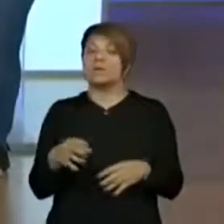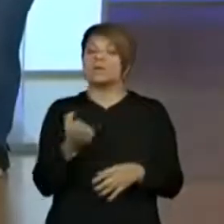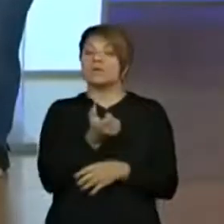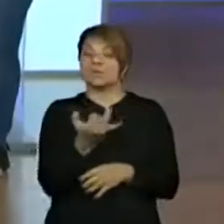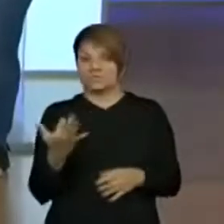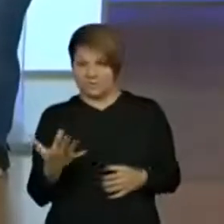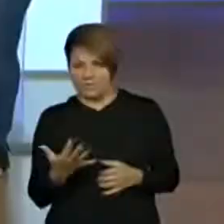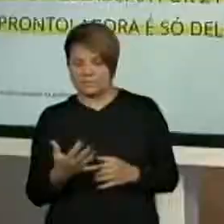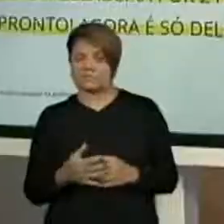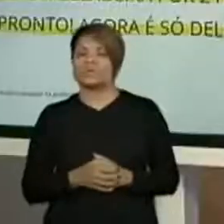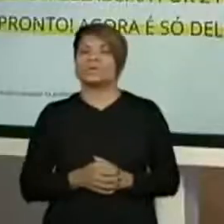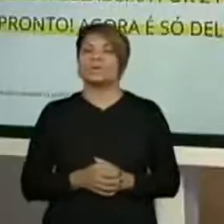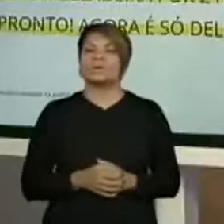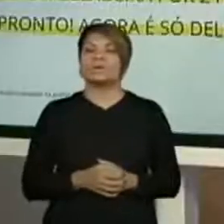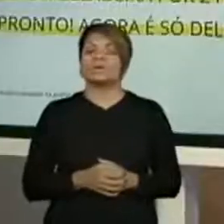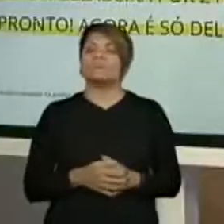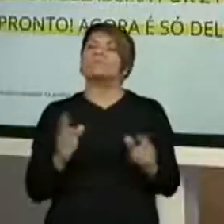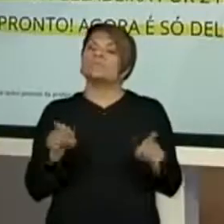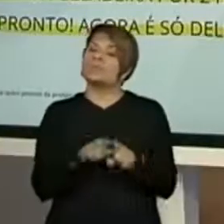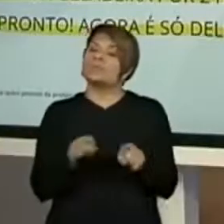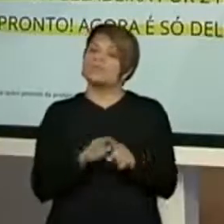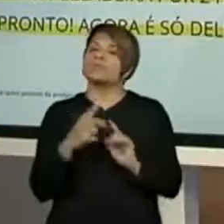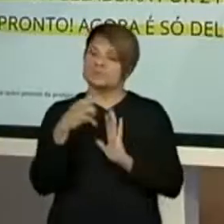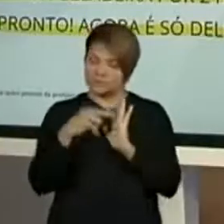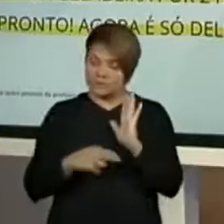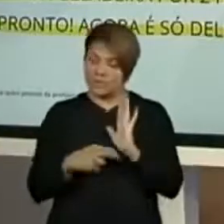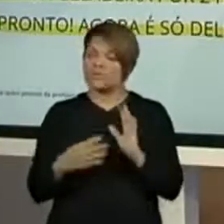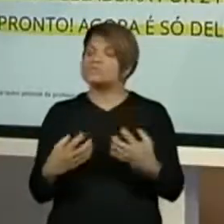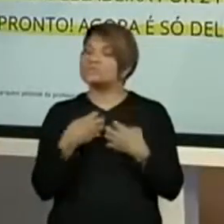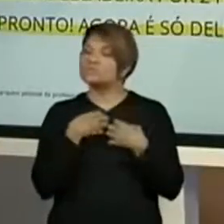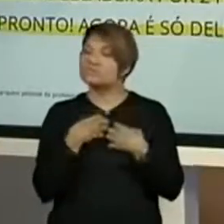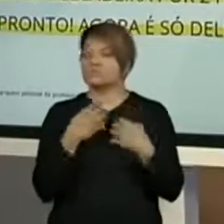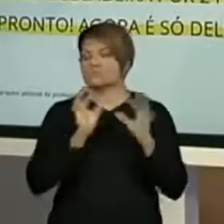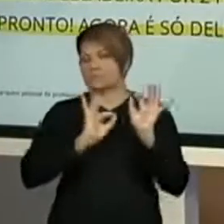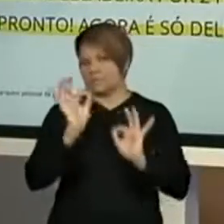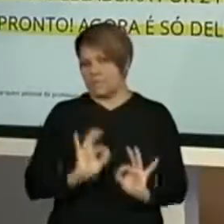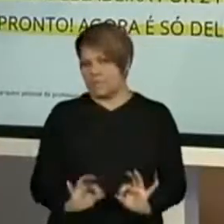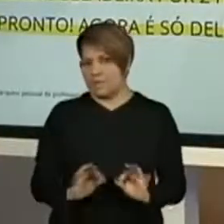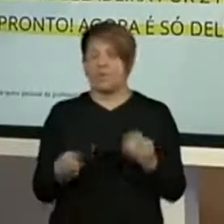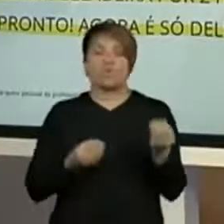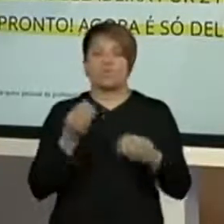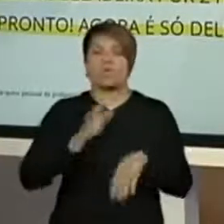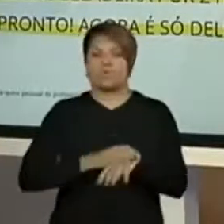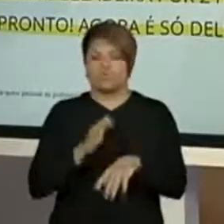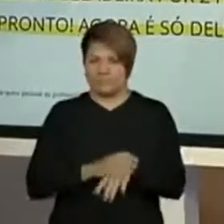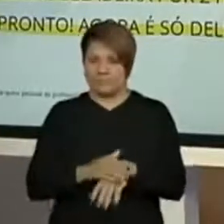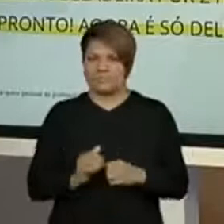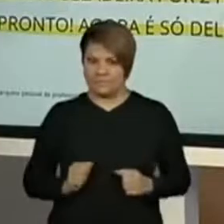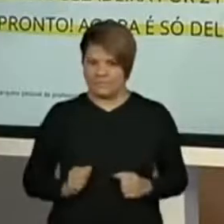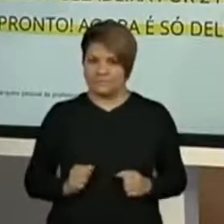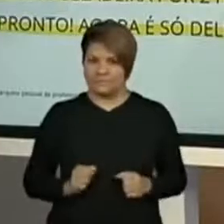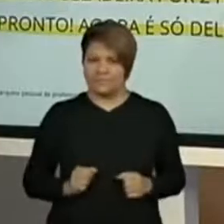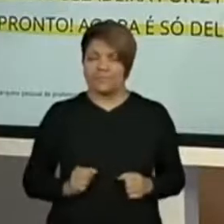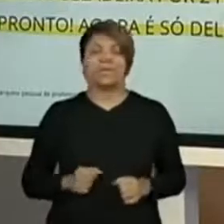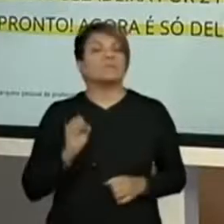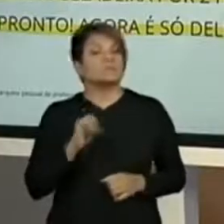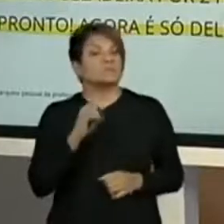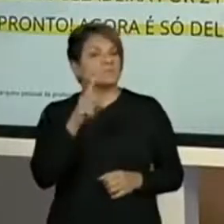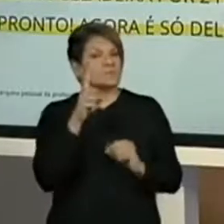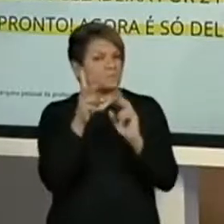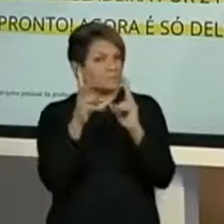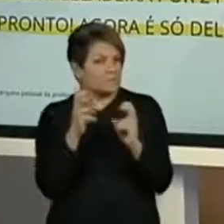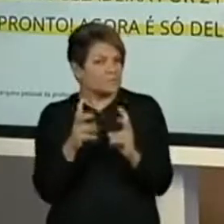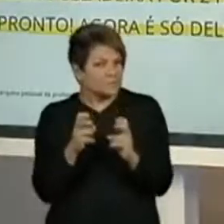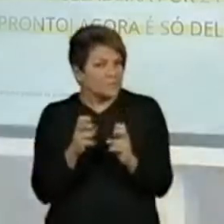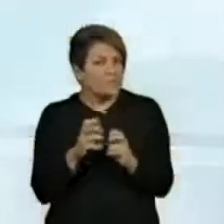Além disso, a gente leu ali o modo de preparo. O como fazer. E se vocês perceberam lá no modo de